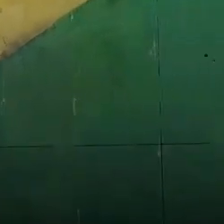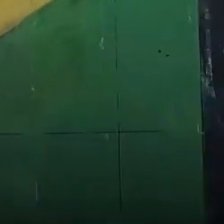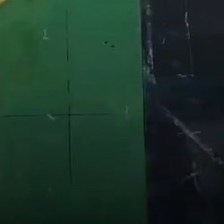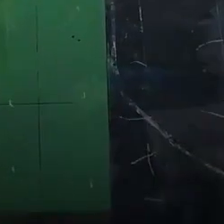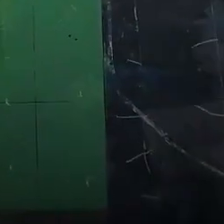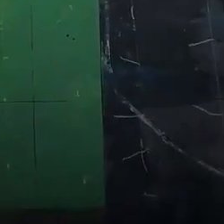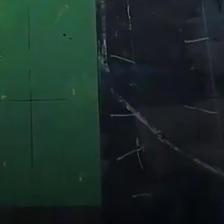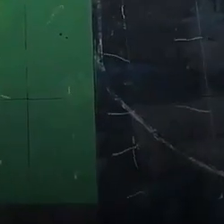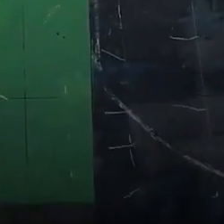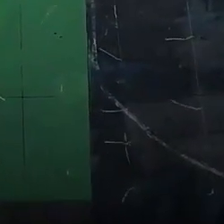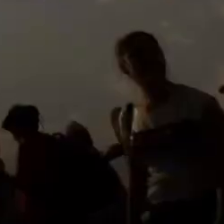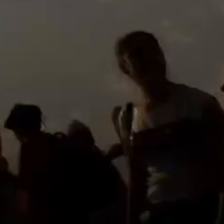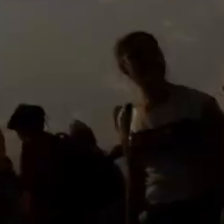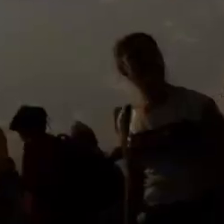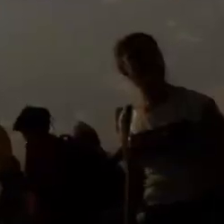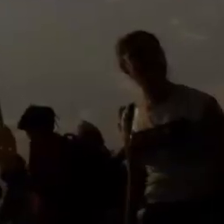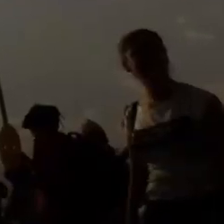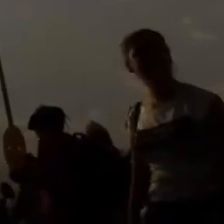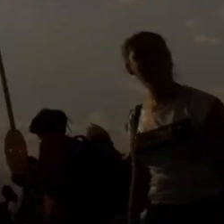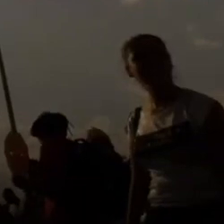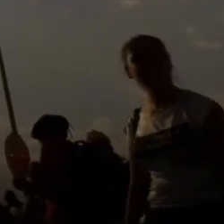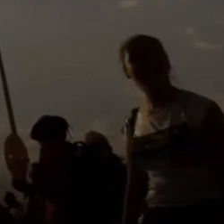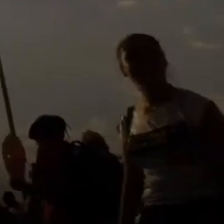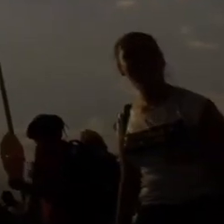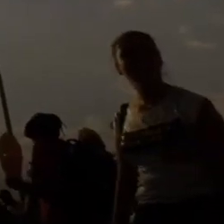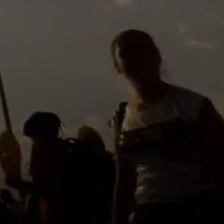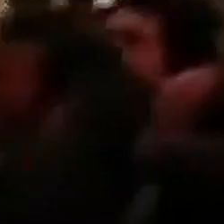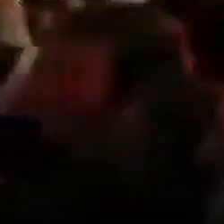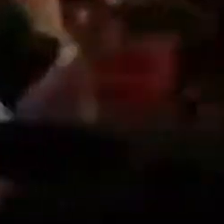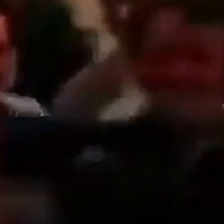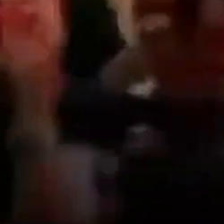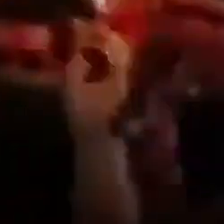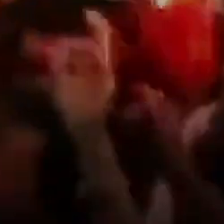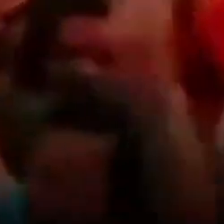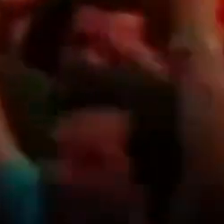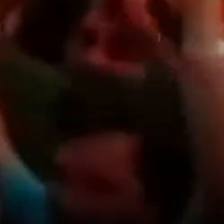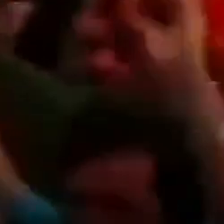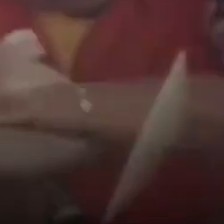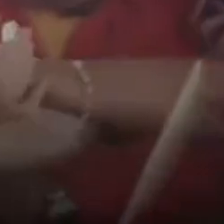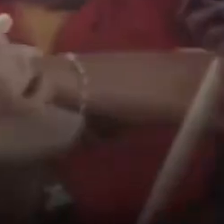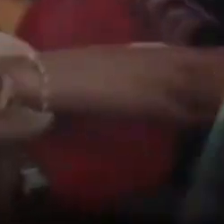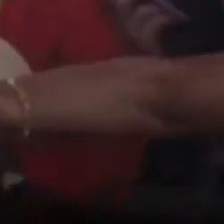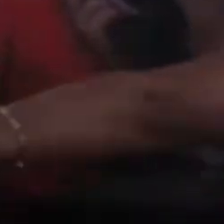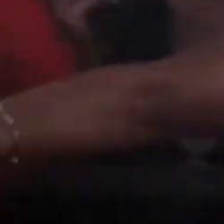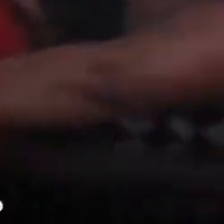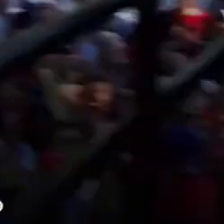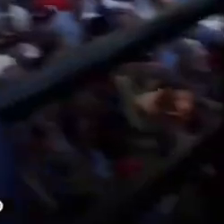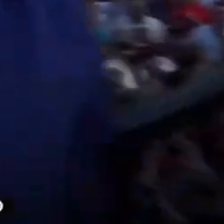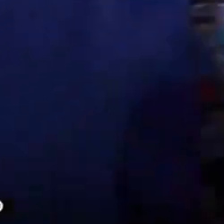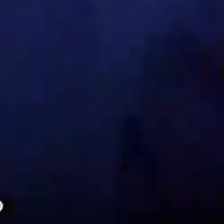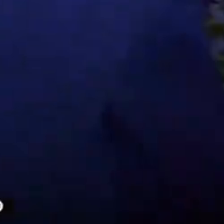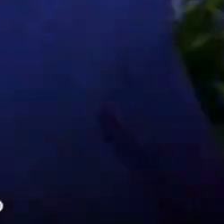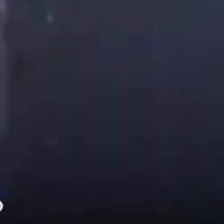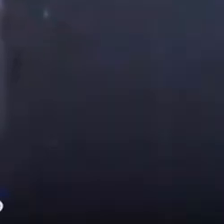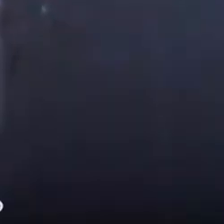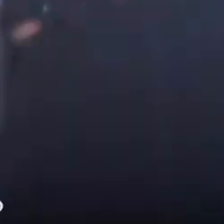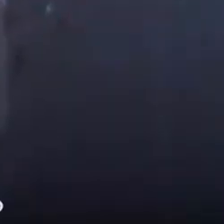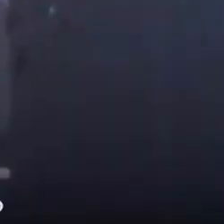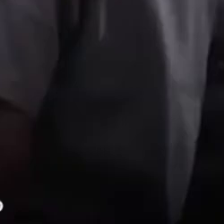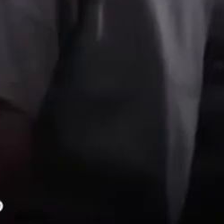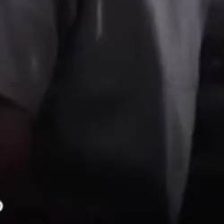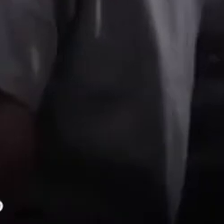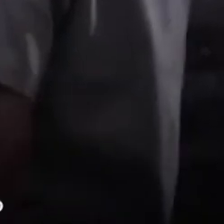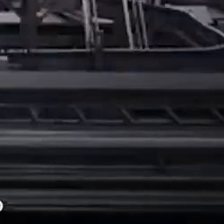Mas isso não significa que o país não tem jeito. É na crise que vemos quem está ao lado do povo. E por acreditar que é